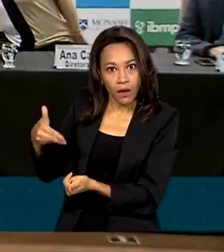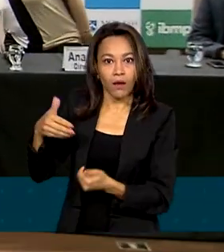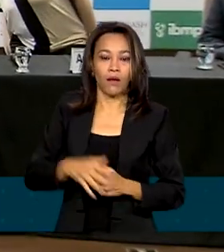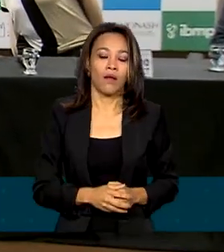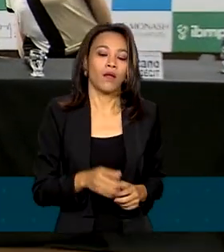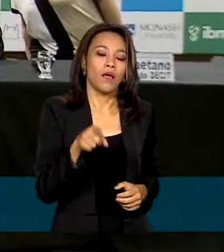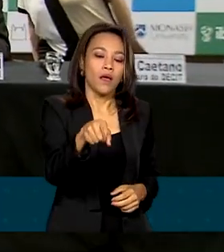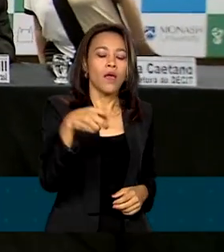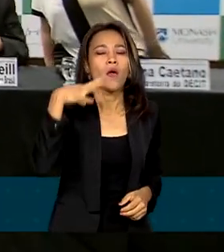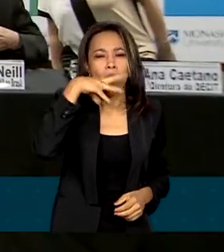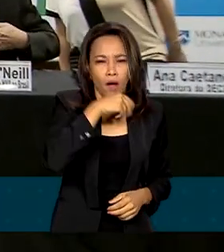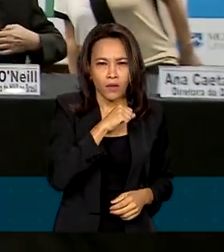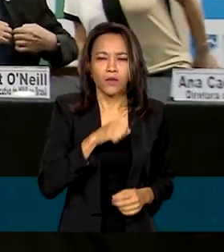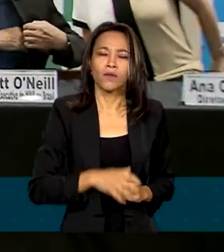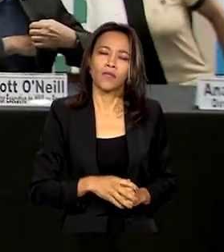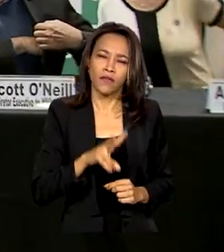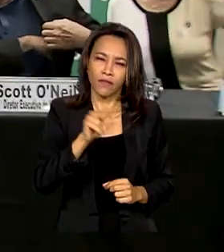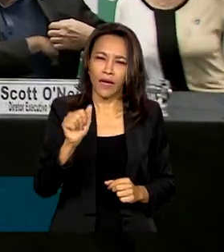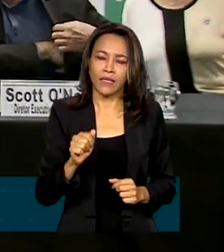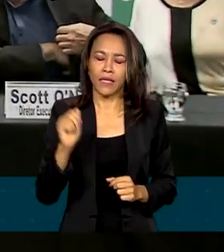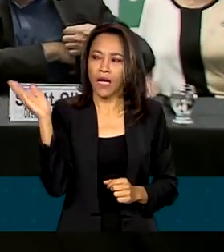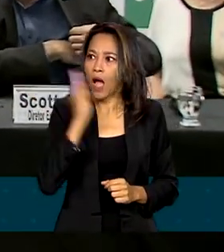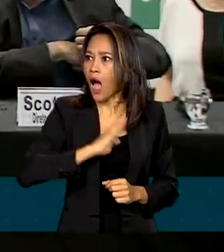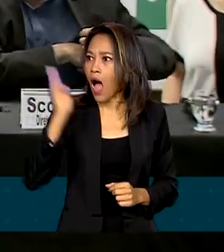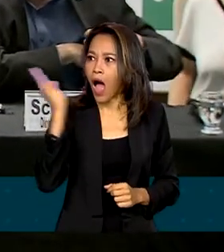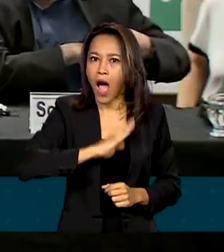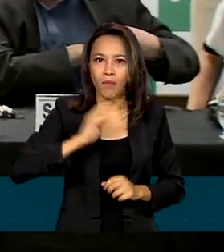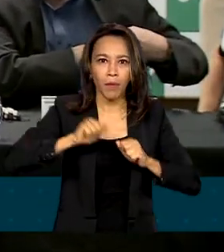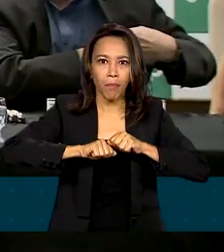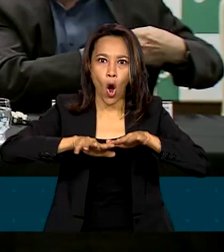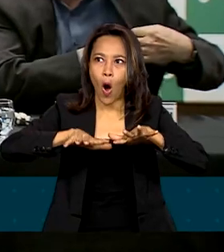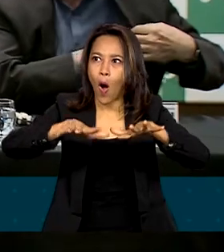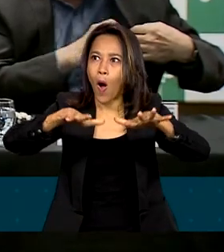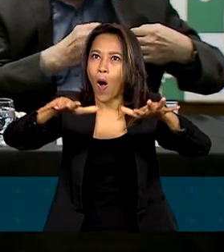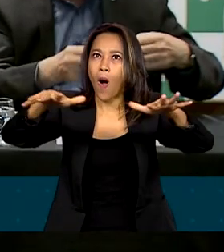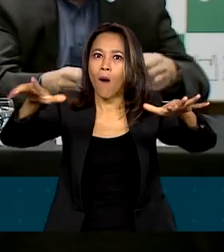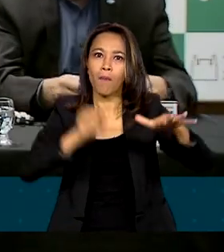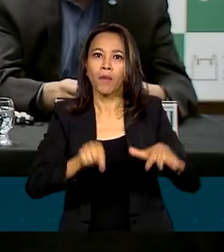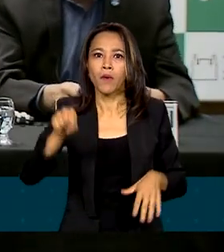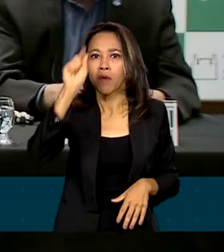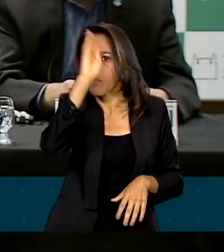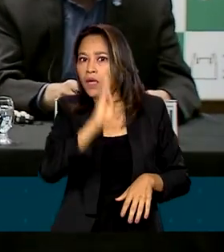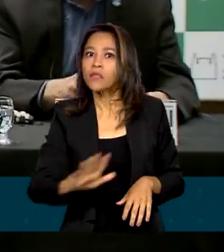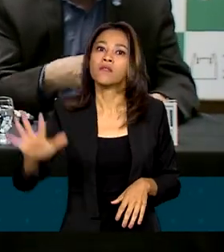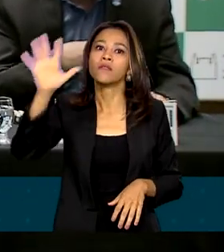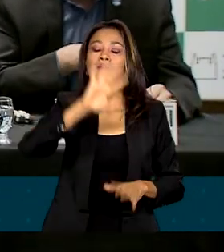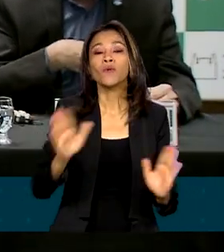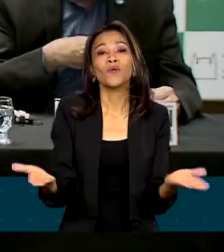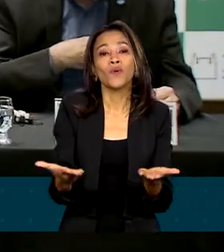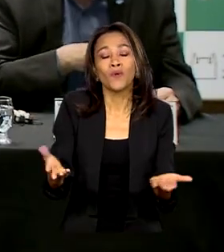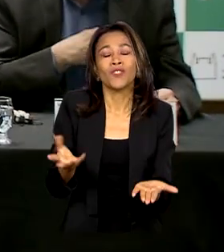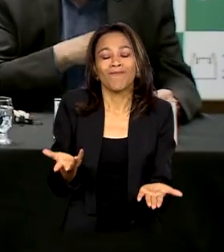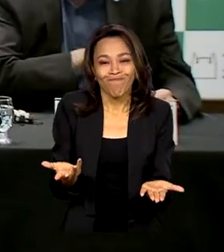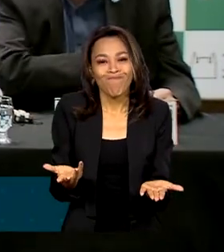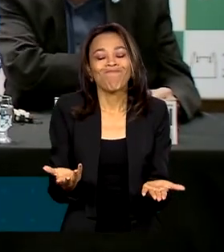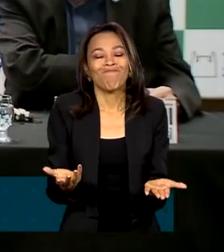e que eu acho que vai ganhar uma escala muito rápida para todo o território nacional que hoje sofre